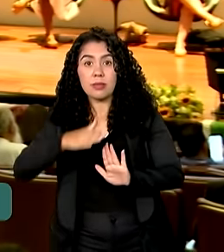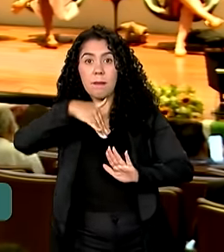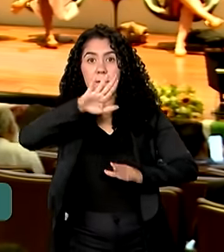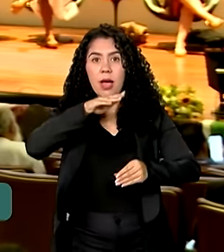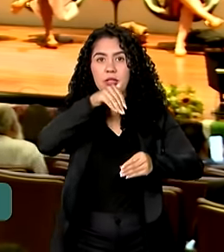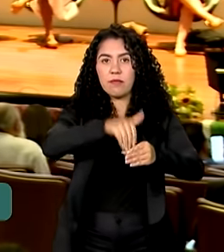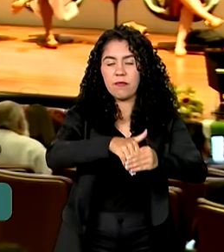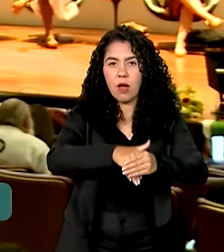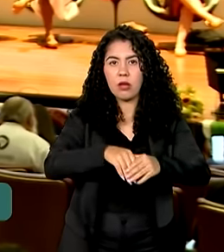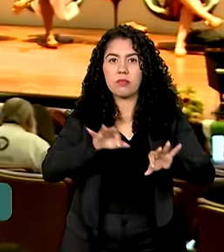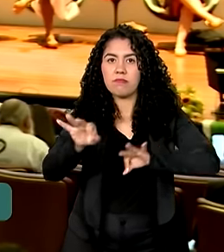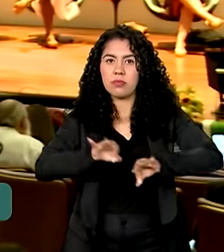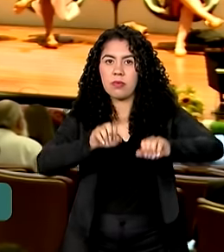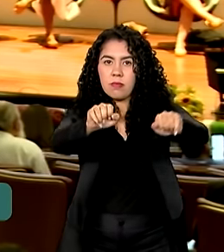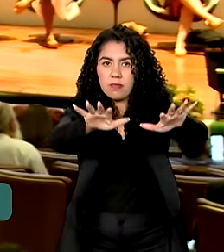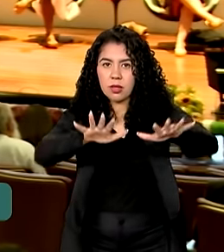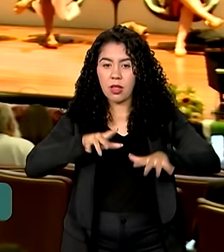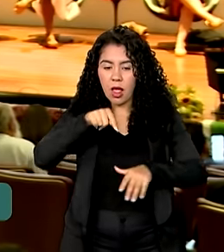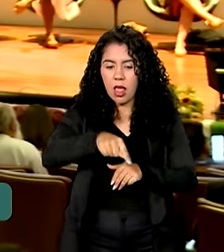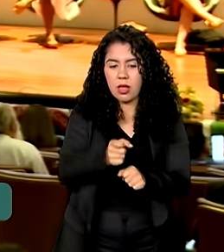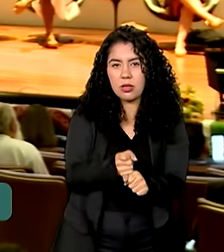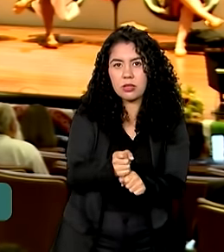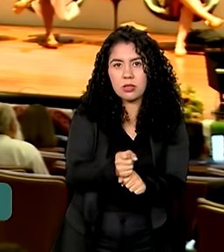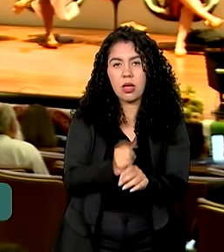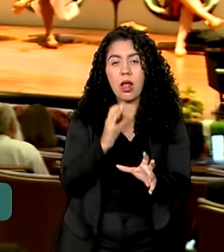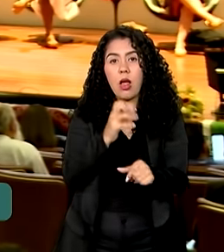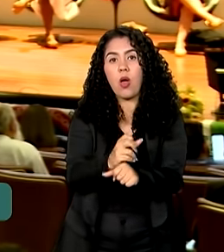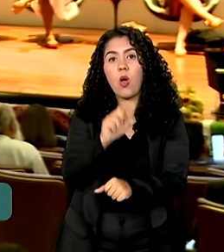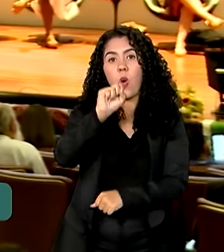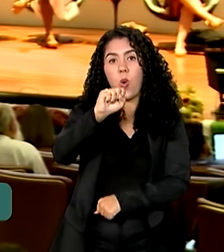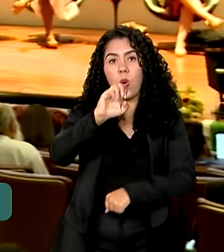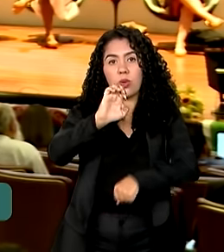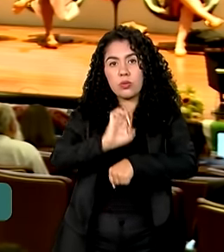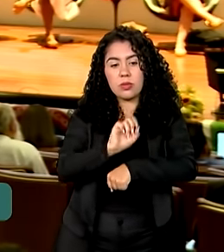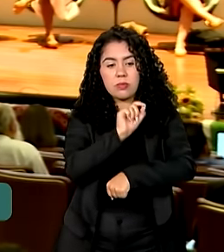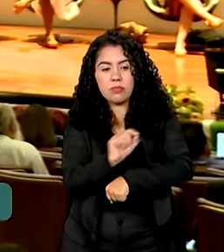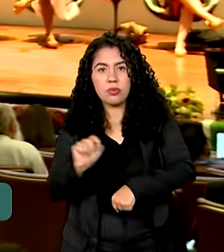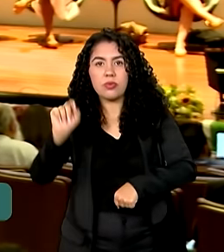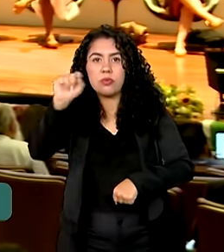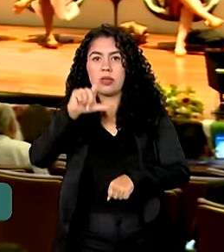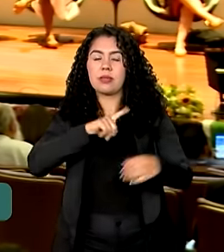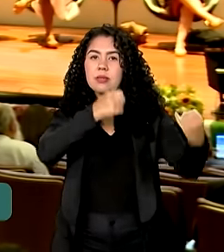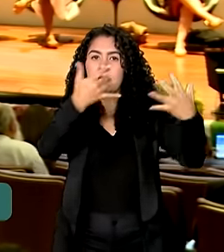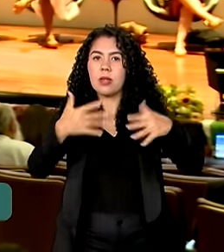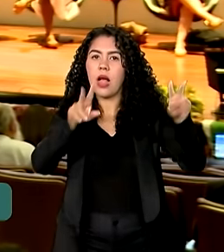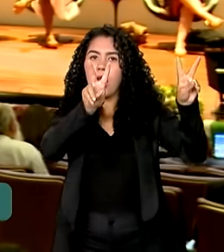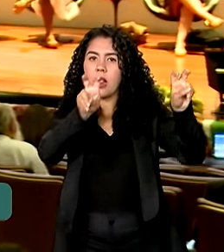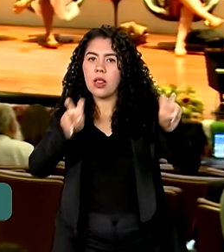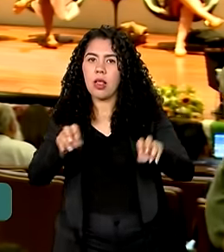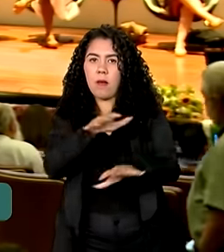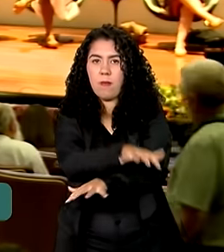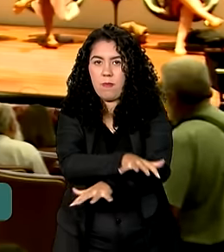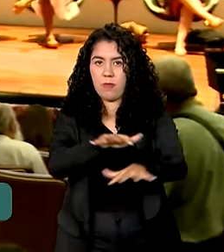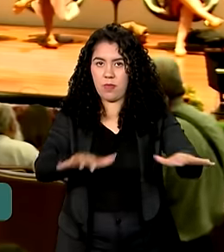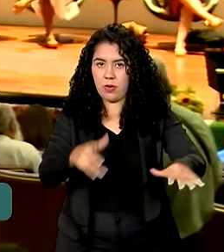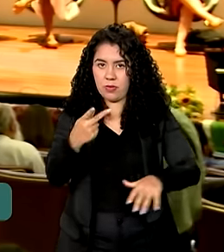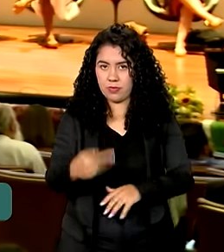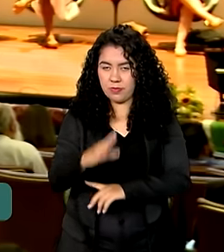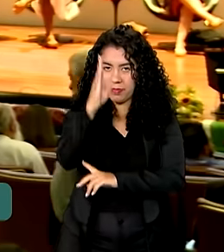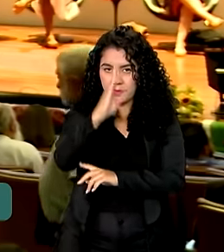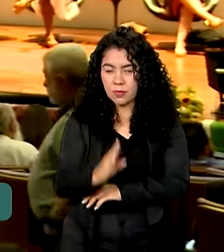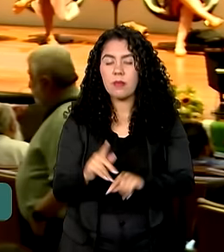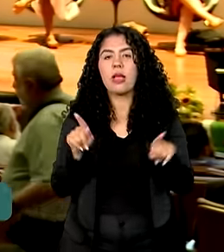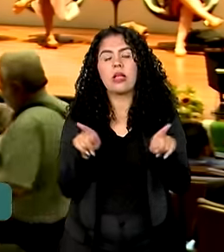que serão realizadas ainda este ano em oito cidades nos diferentes biomas brasileiros. Outro tema é o G20.